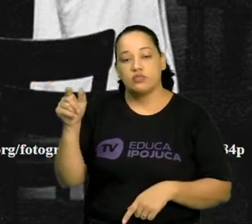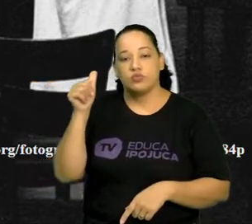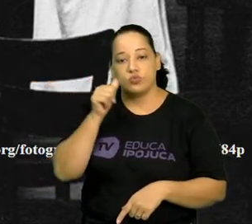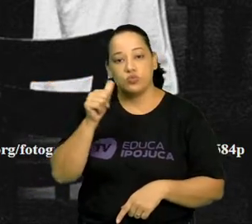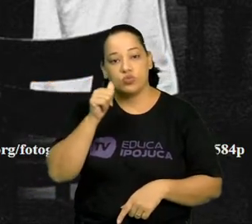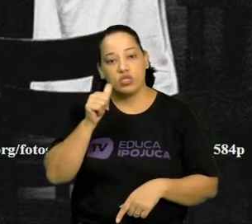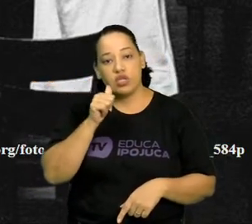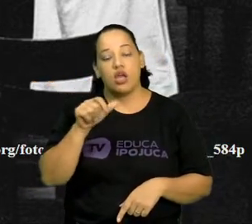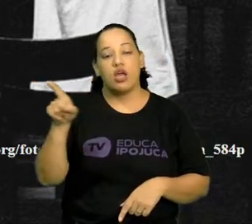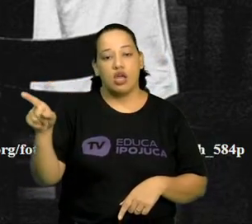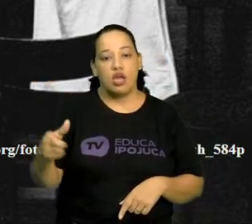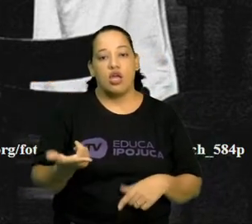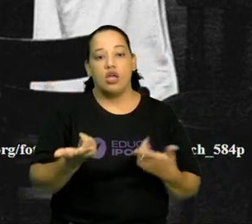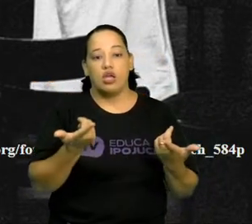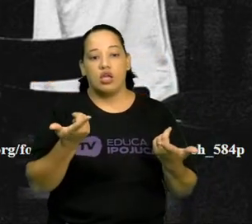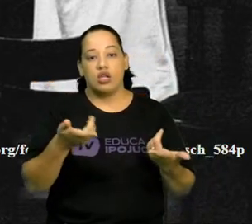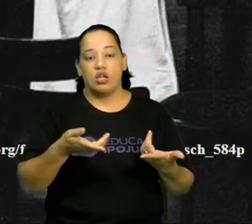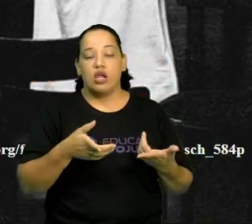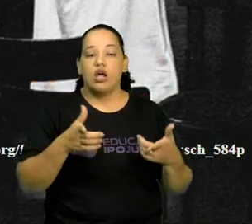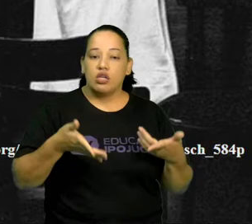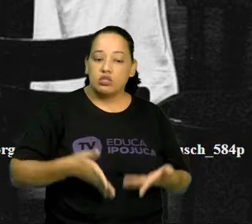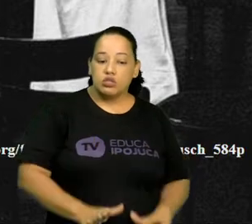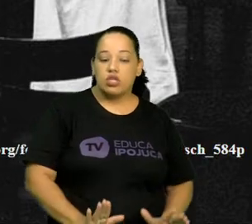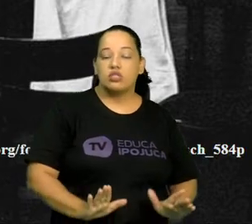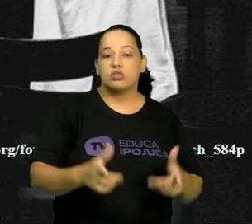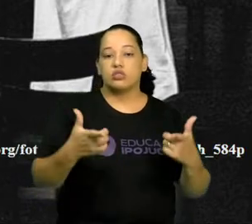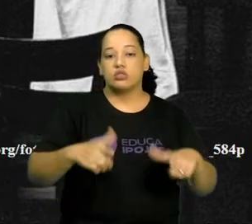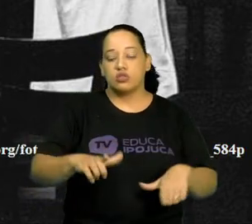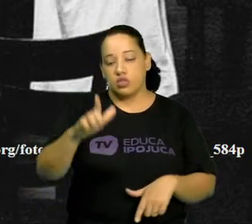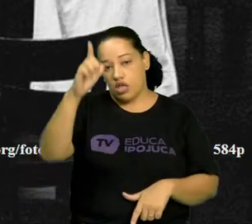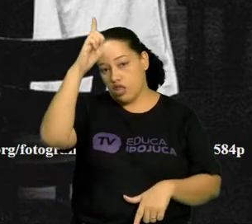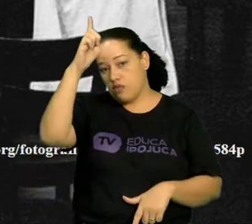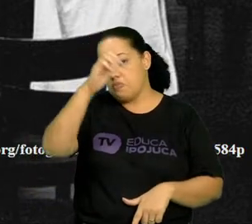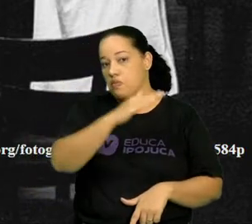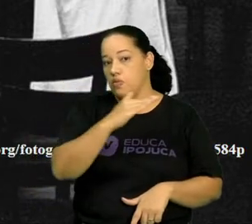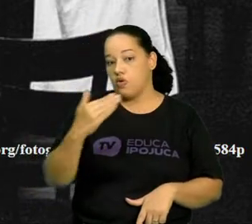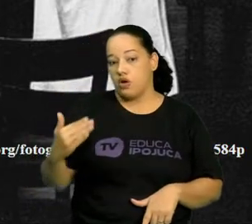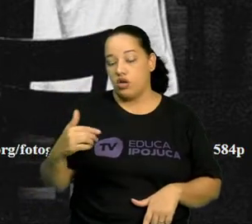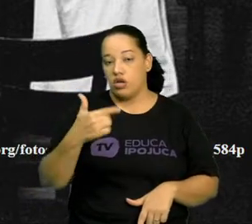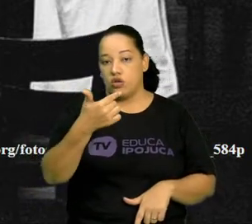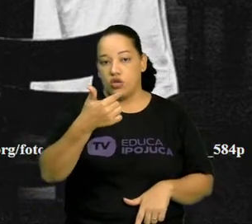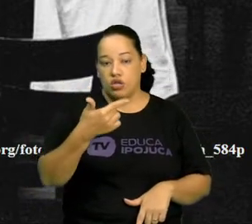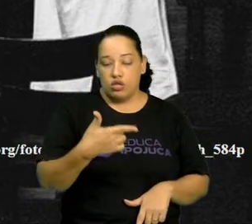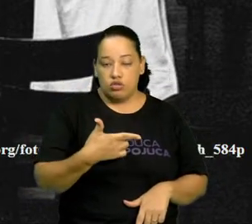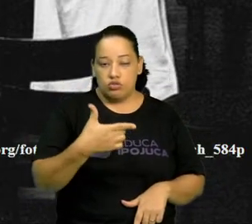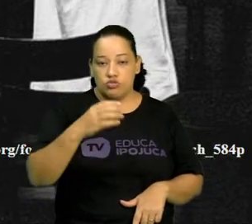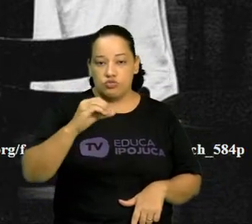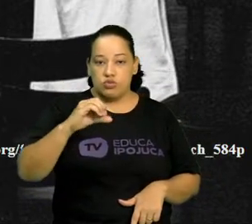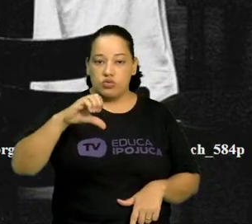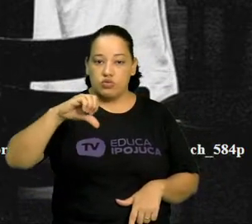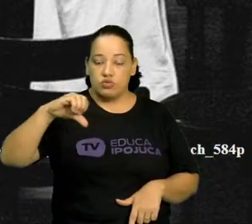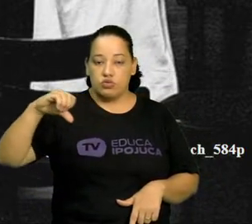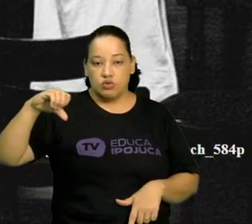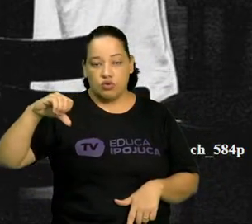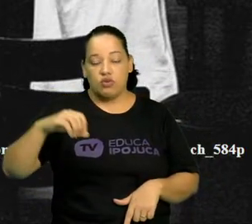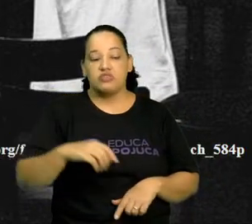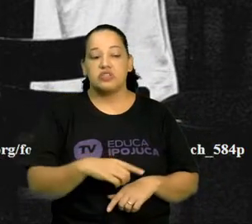é alemã também, morreu agora em 2009, recentemente. Bailarina, coreógrafa, atriz, pesquisadora.